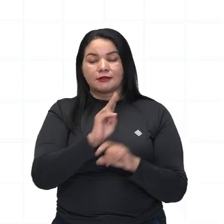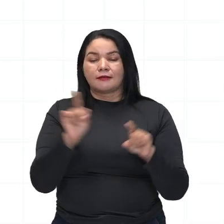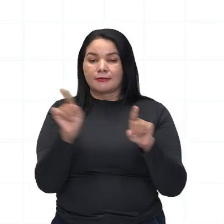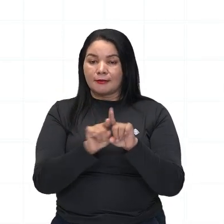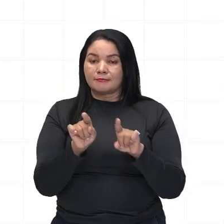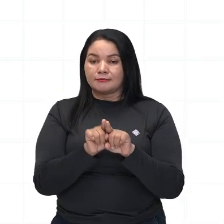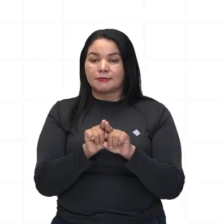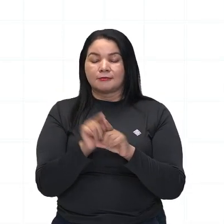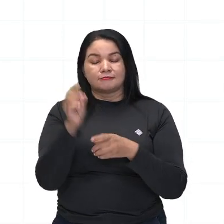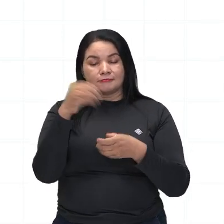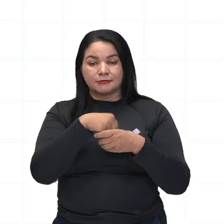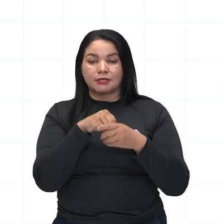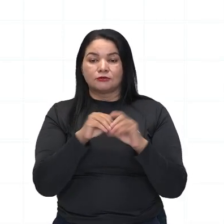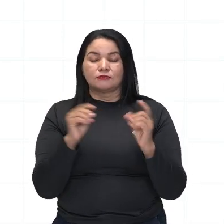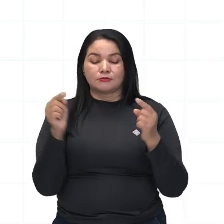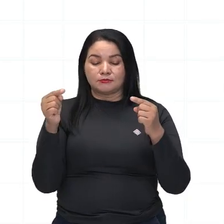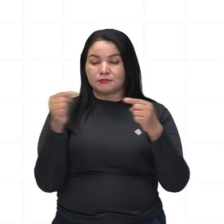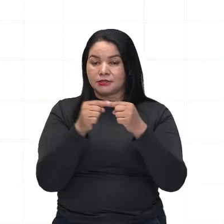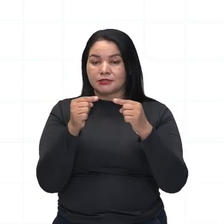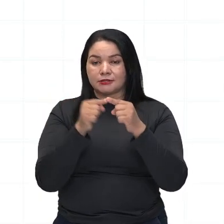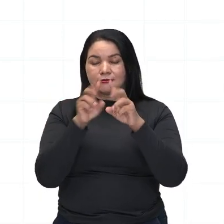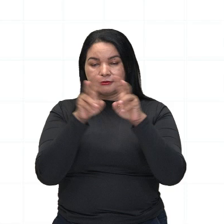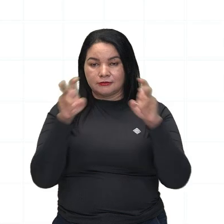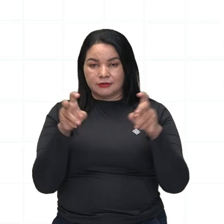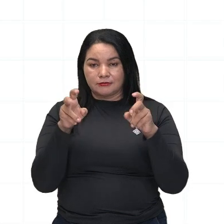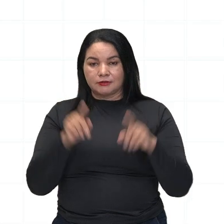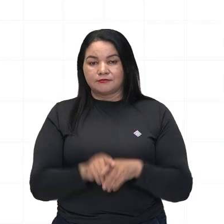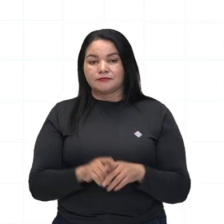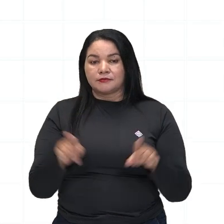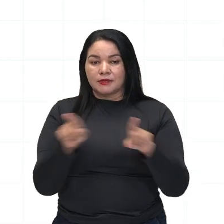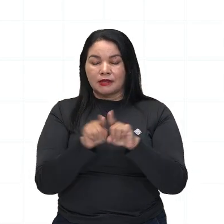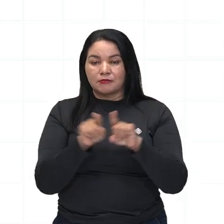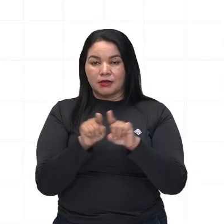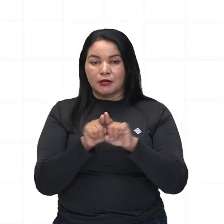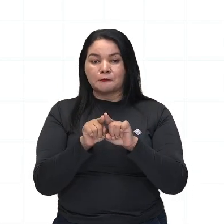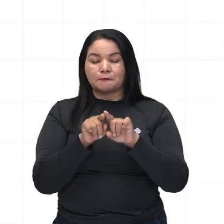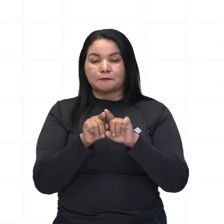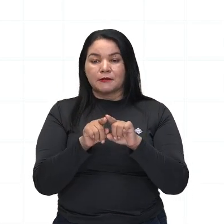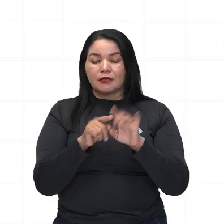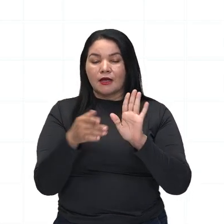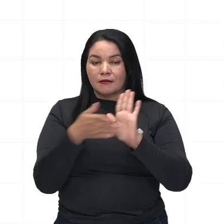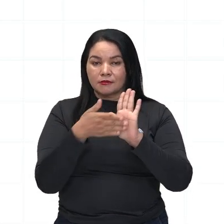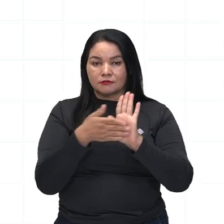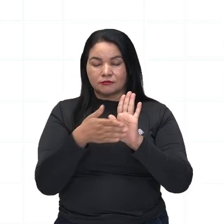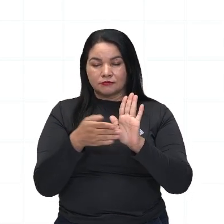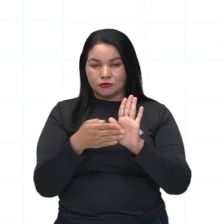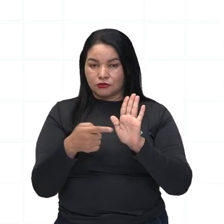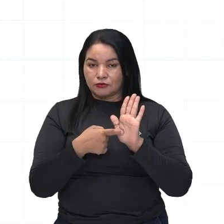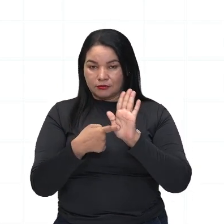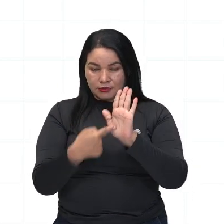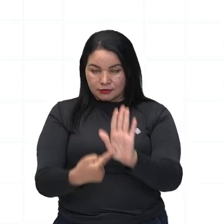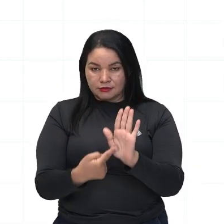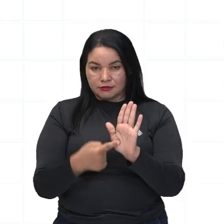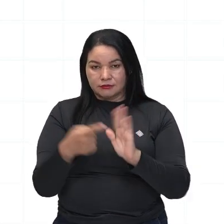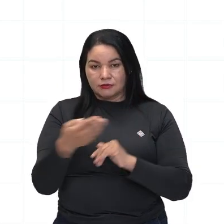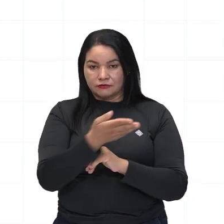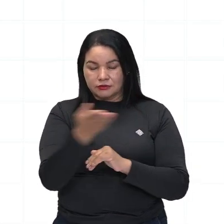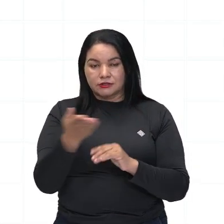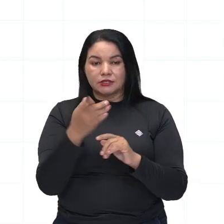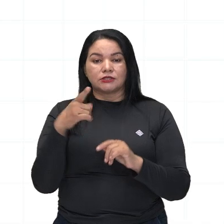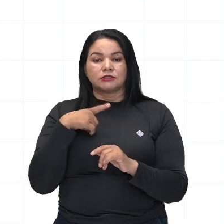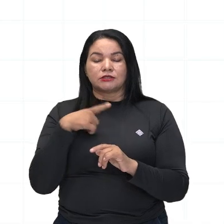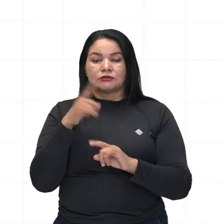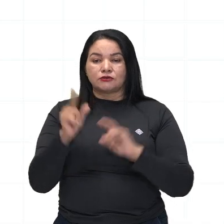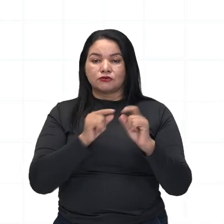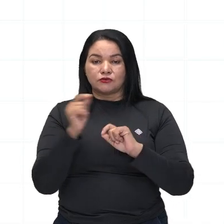tema. E aqui, essa proposta que eu estou apresentando para vocês, ela tem exatamente o tema. Desafios, olha só, qual é o tema da